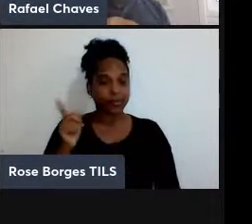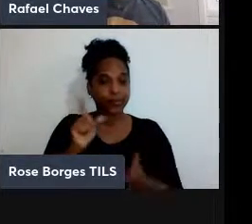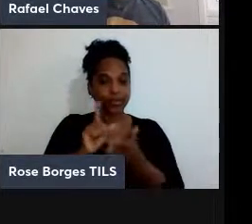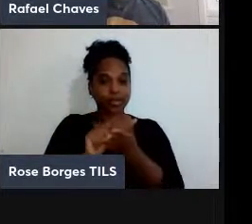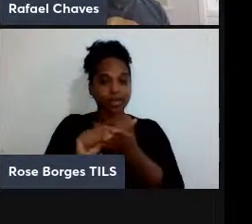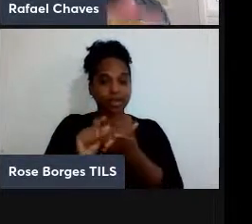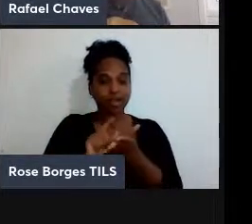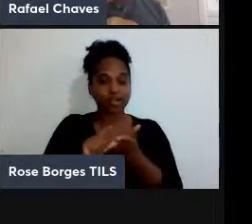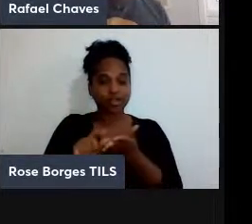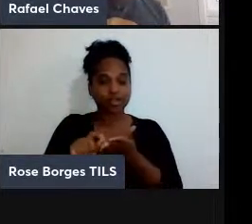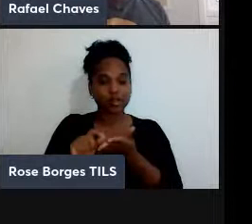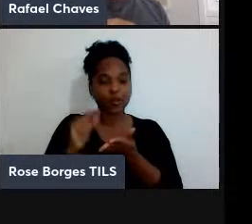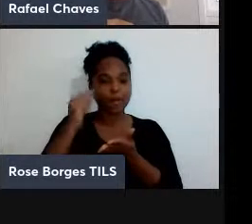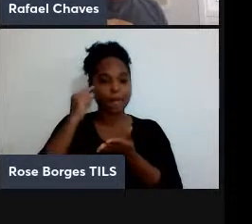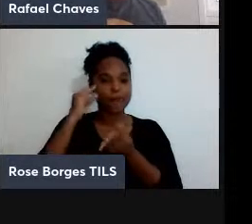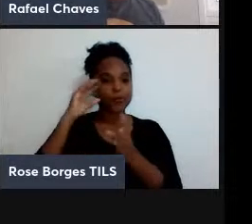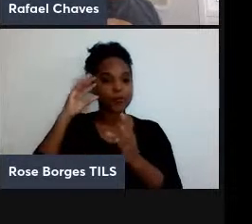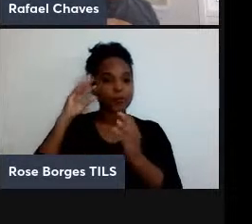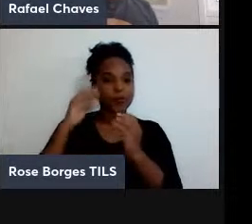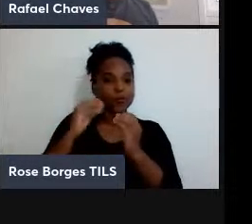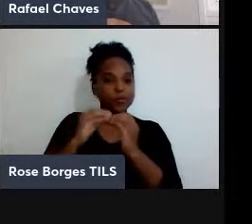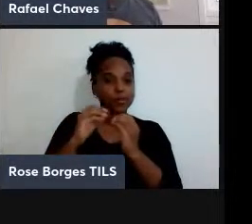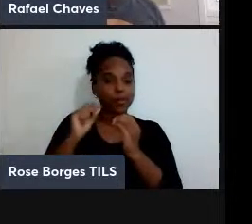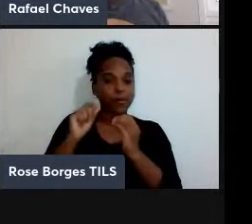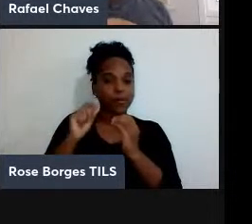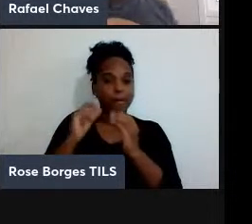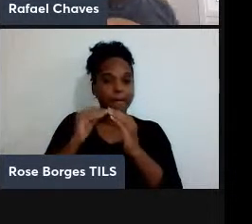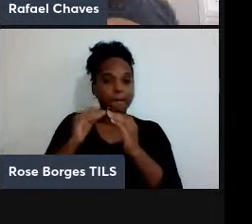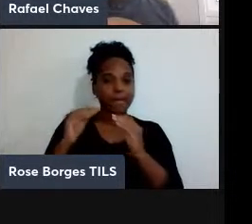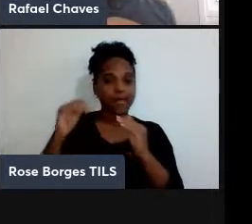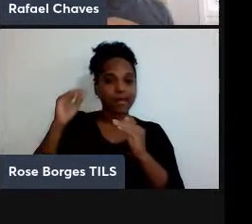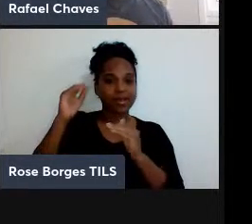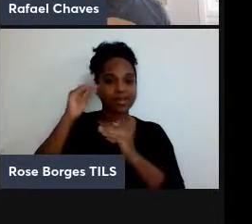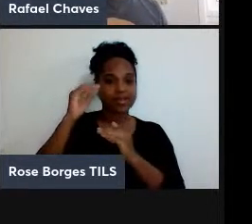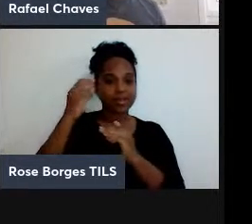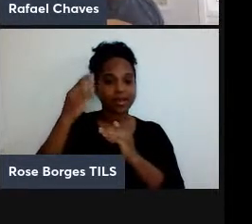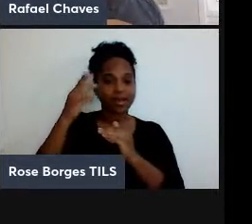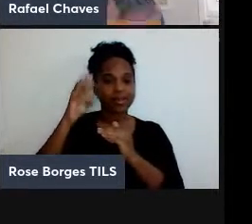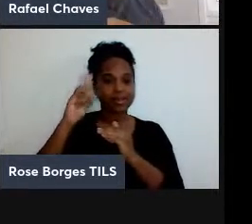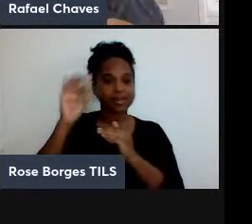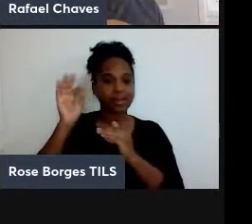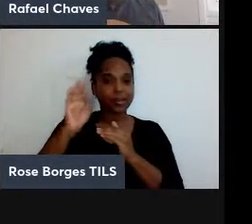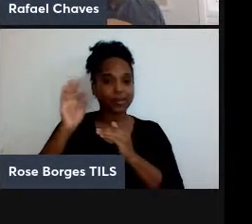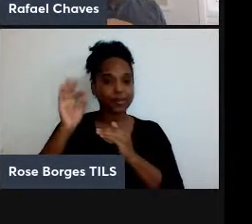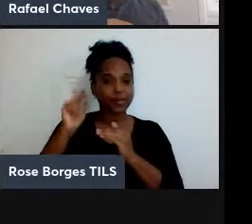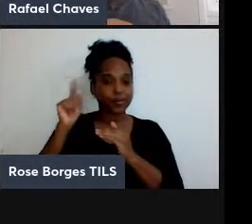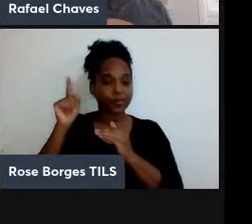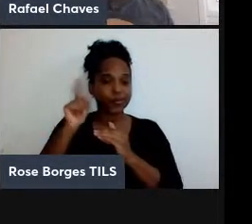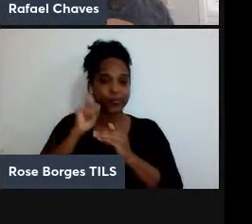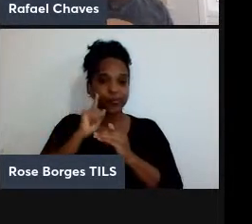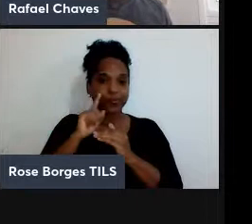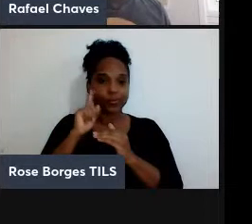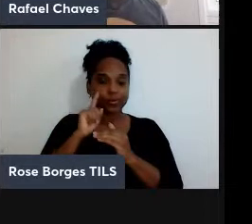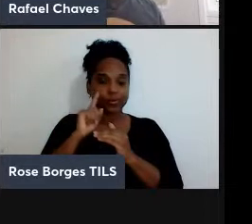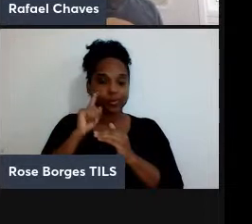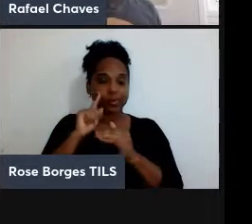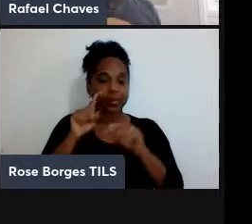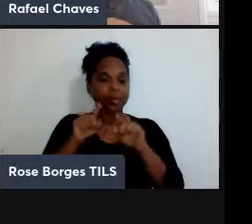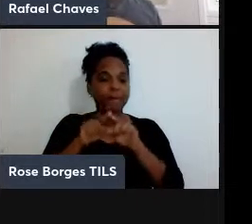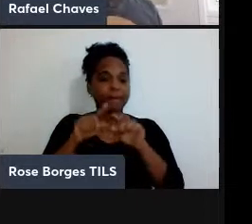conclusão de que, acima de 30% do PIB, né, dos Estados Unidos, e, de fato, de todos os outros países